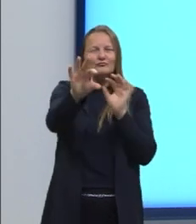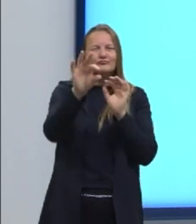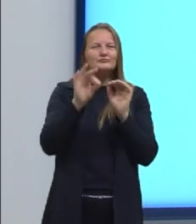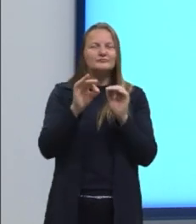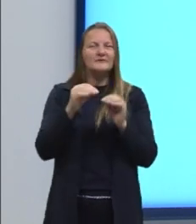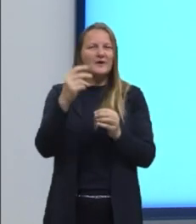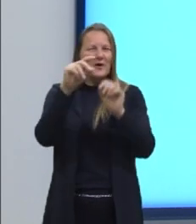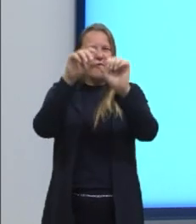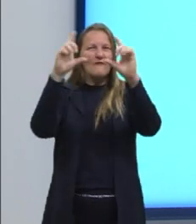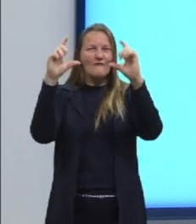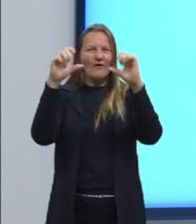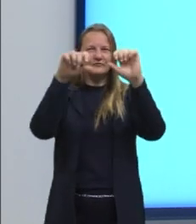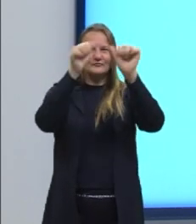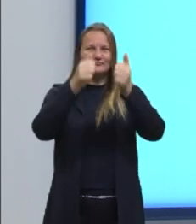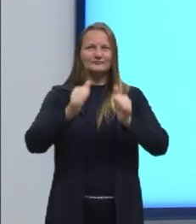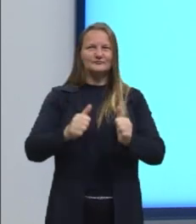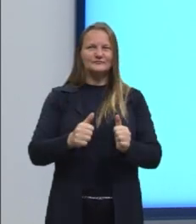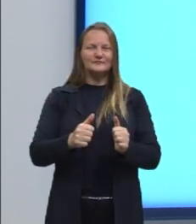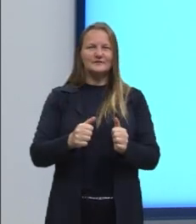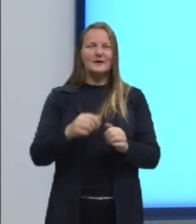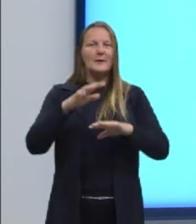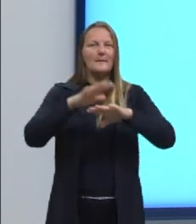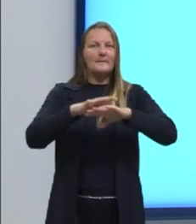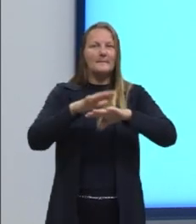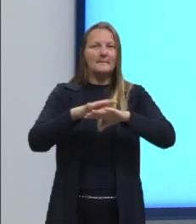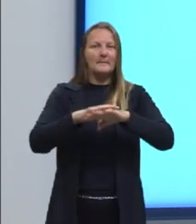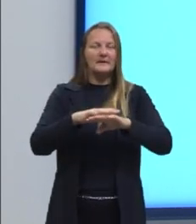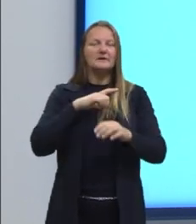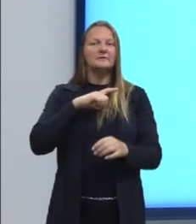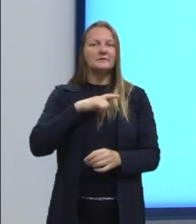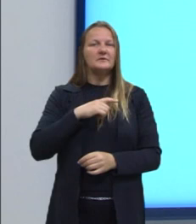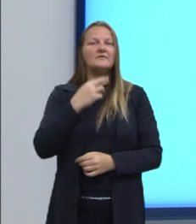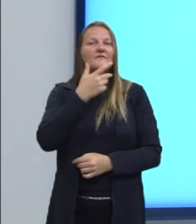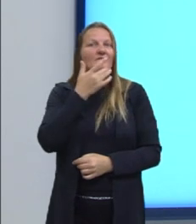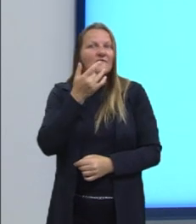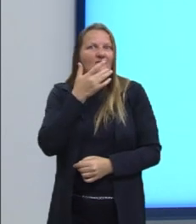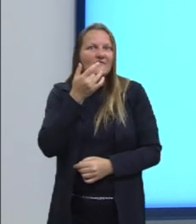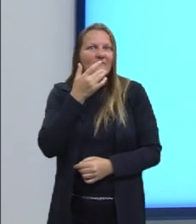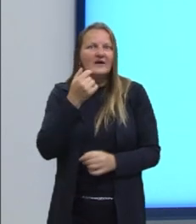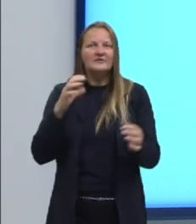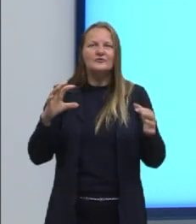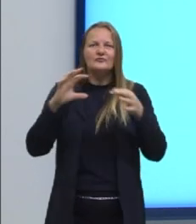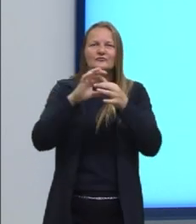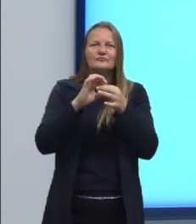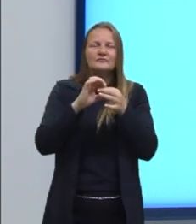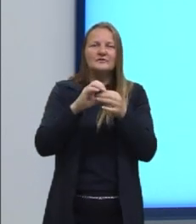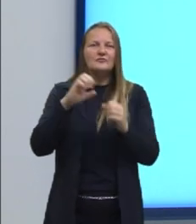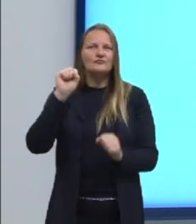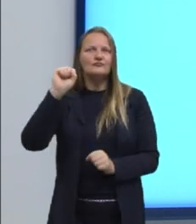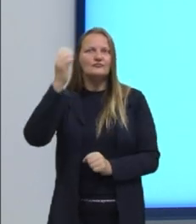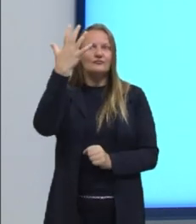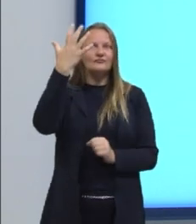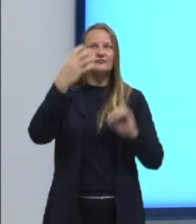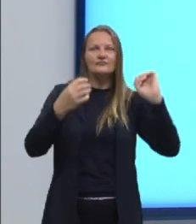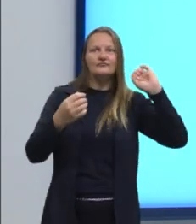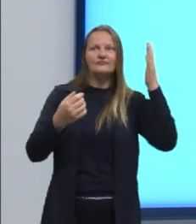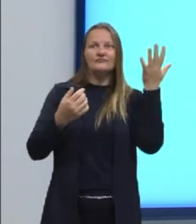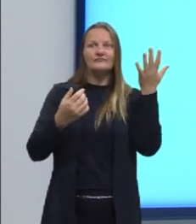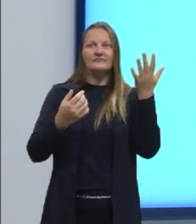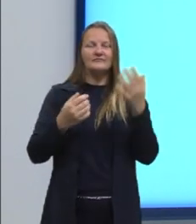né? Porque quando a gente fala em matemática, também é muito comum a gente associar com fenômenos naturais,